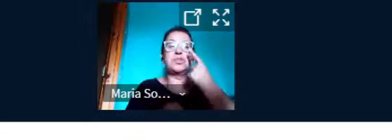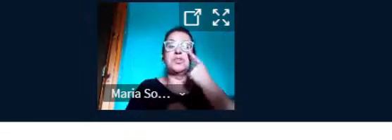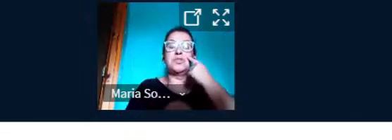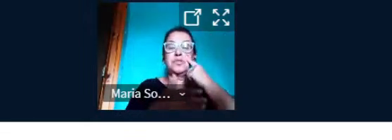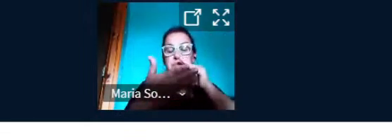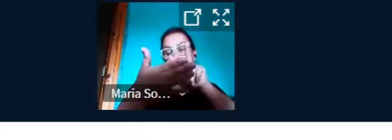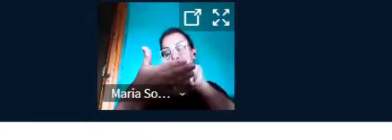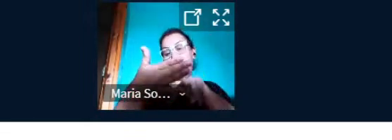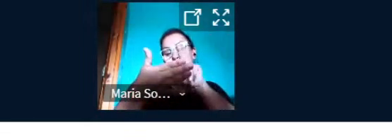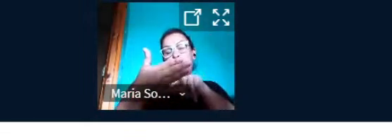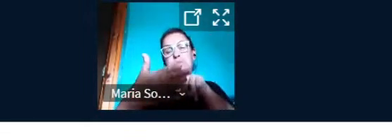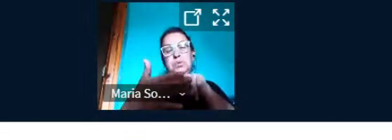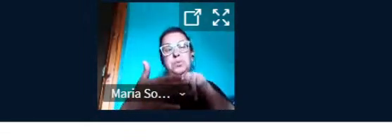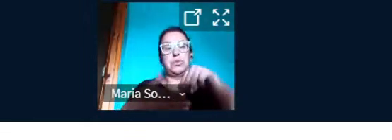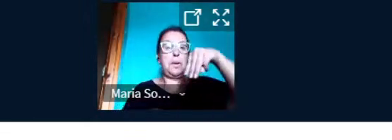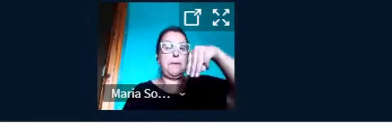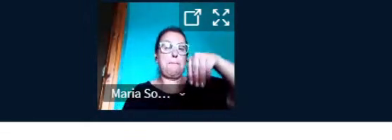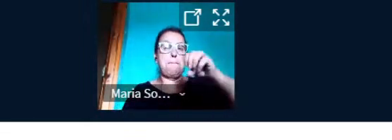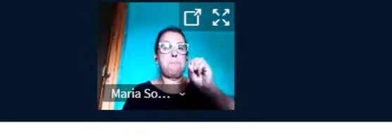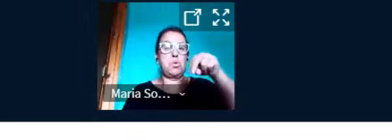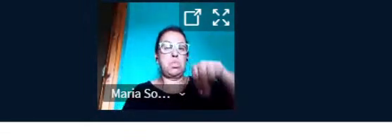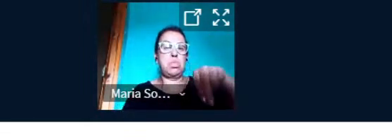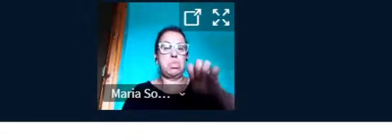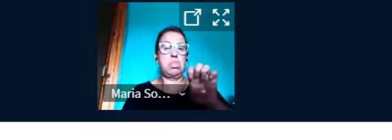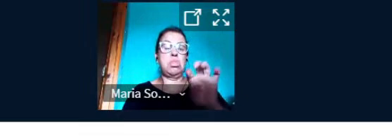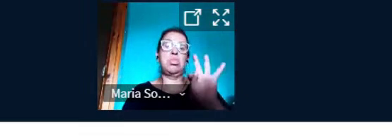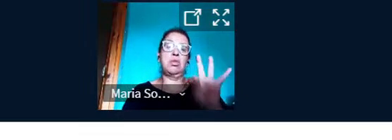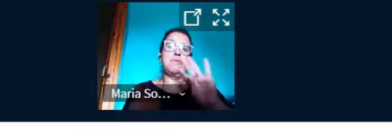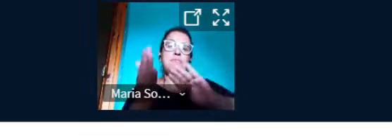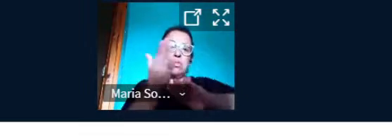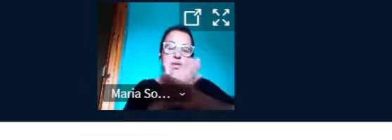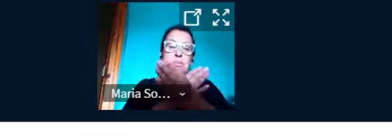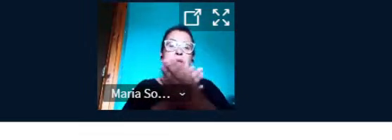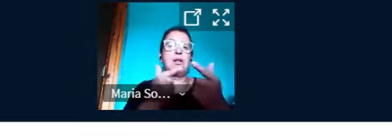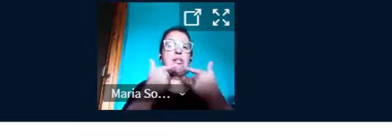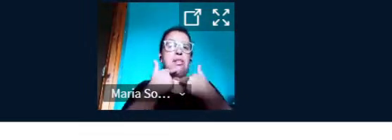adaptadas à linguagem braile a partir de ferramentas do programa.